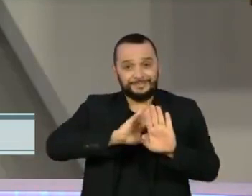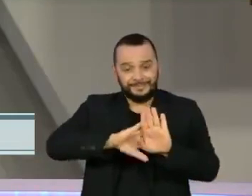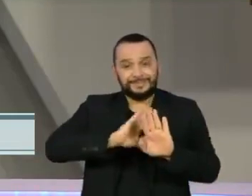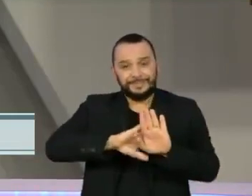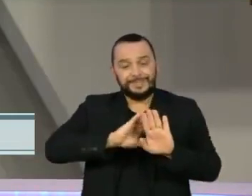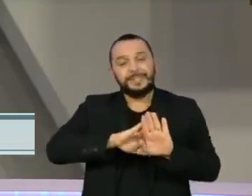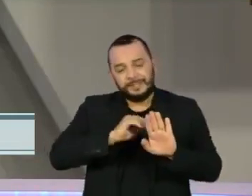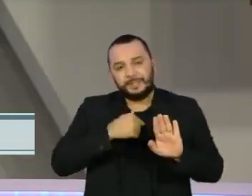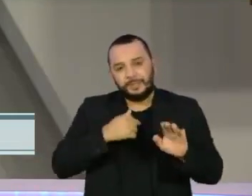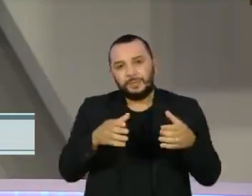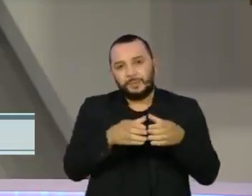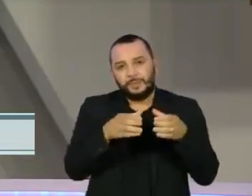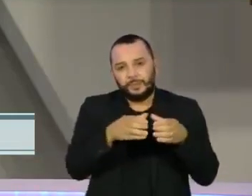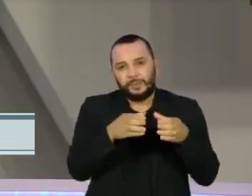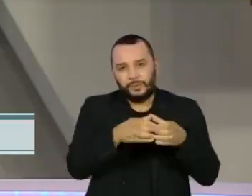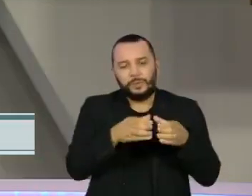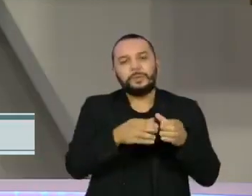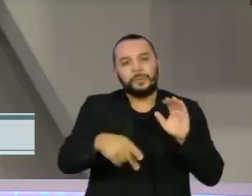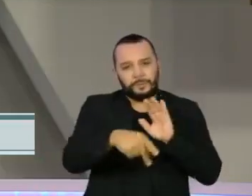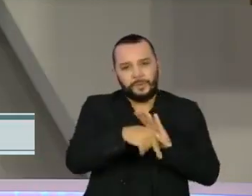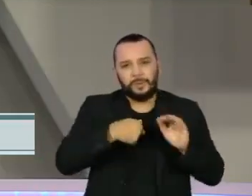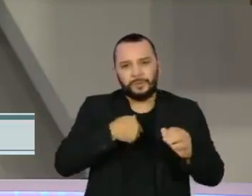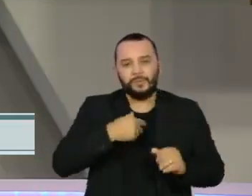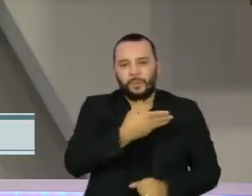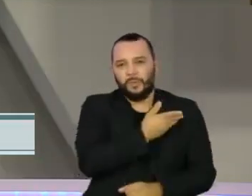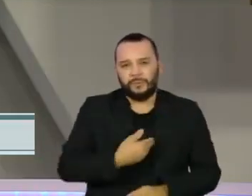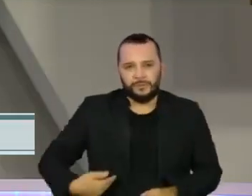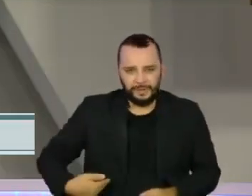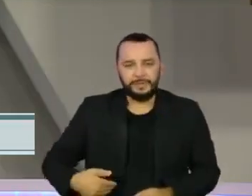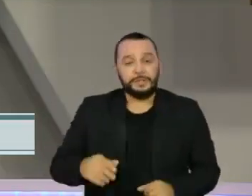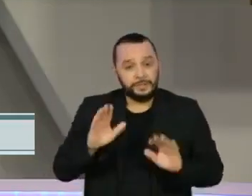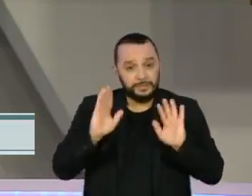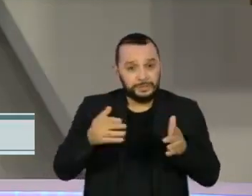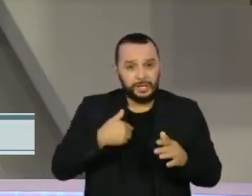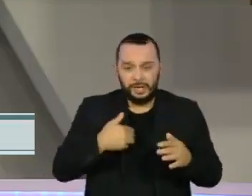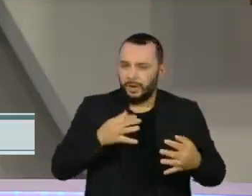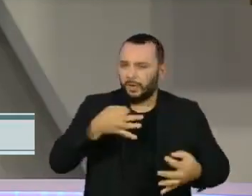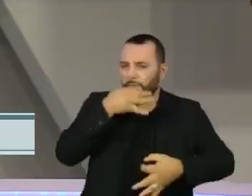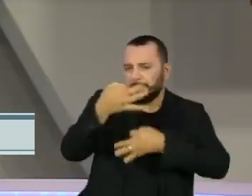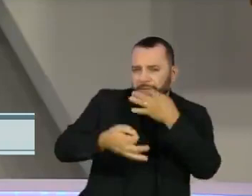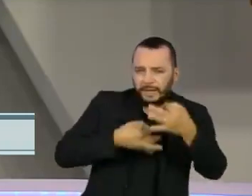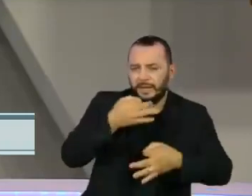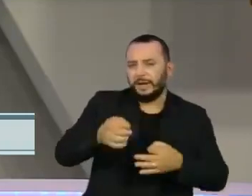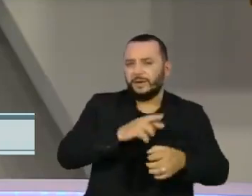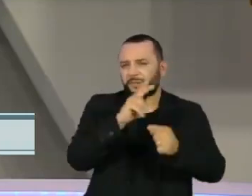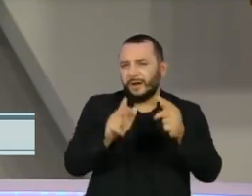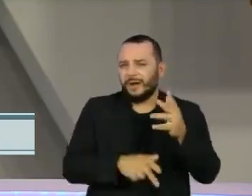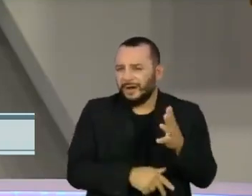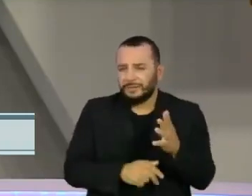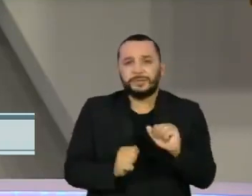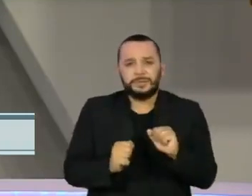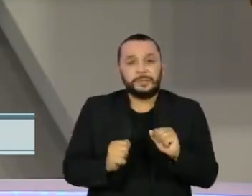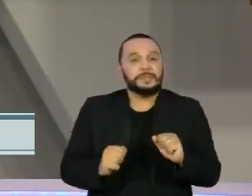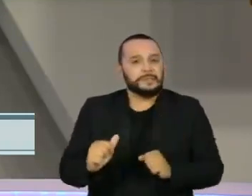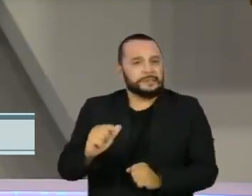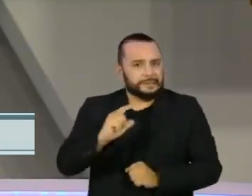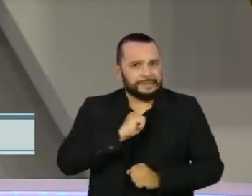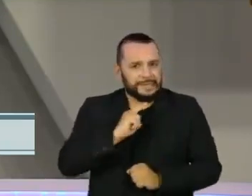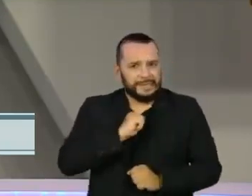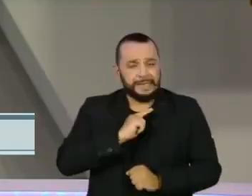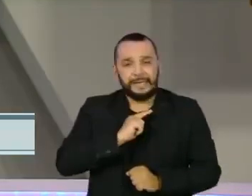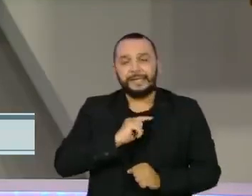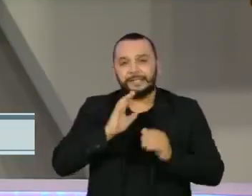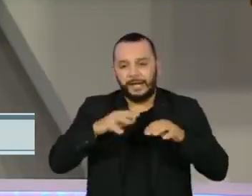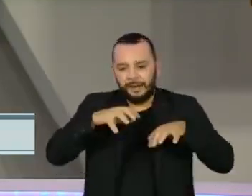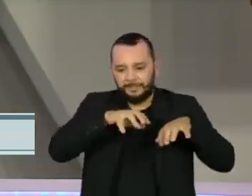governo sobre o livre pensar e a liberdade de expressão, a gente listou aqui para você alguns exemplos, estão espalhadas pela atual gestão em